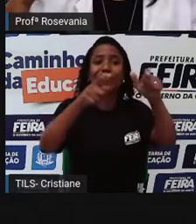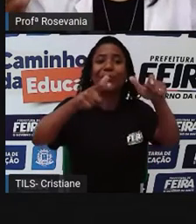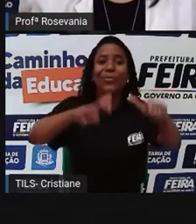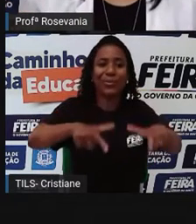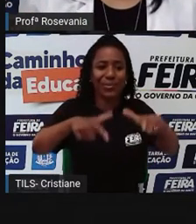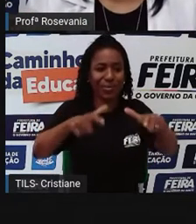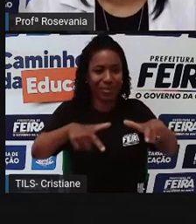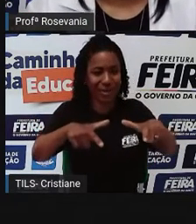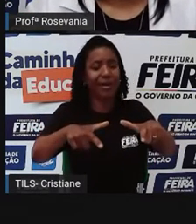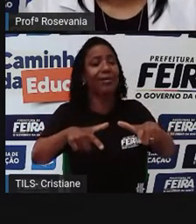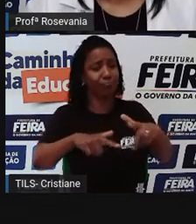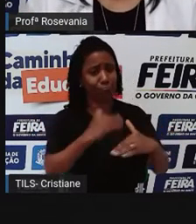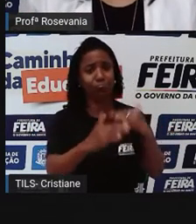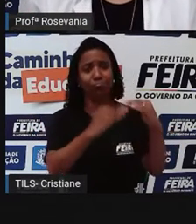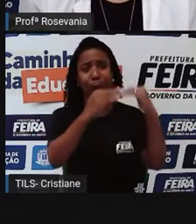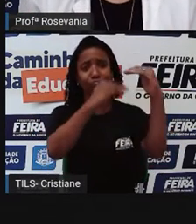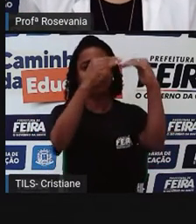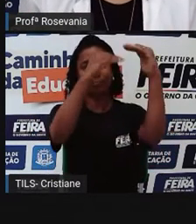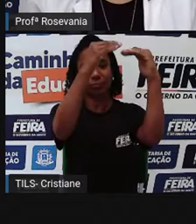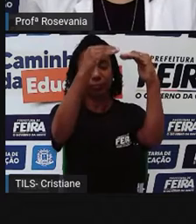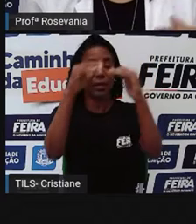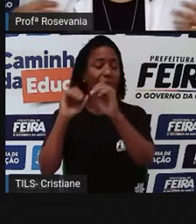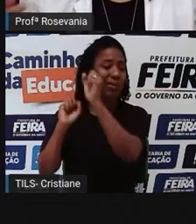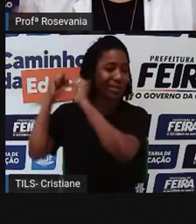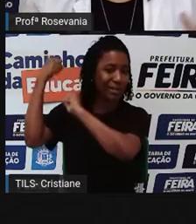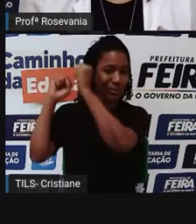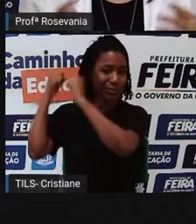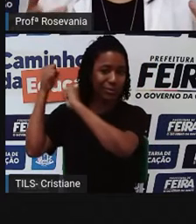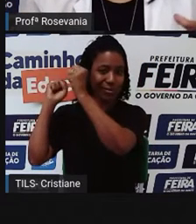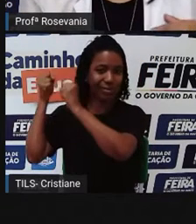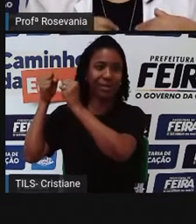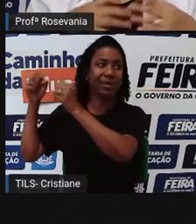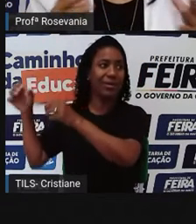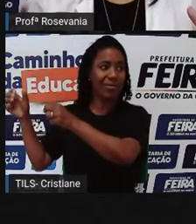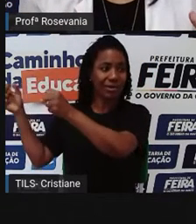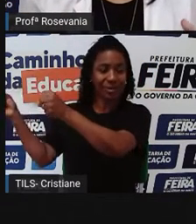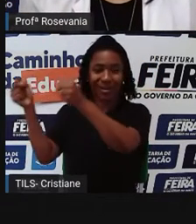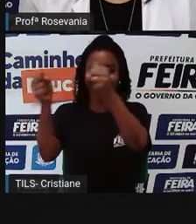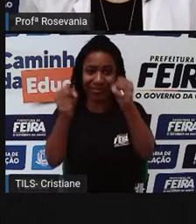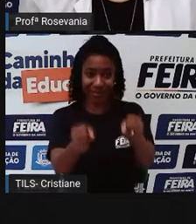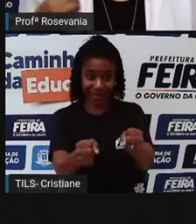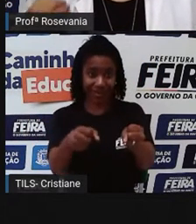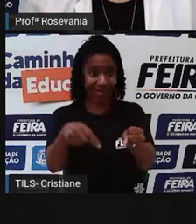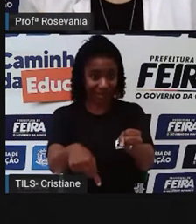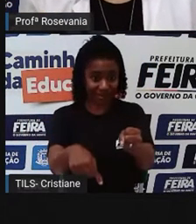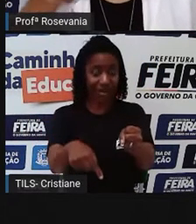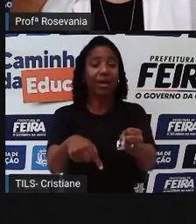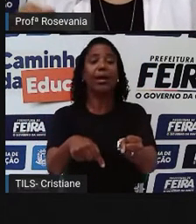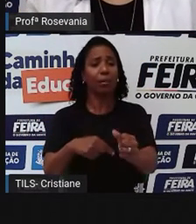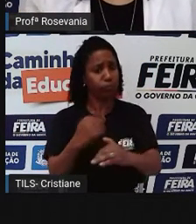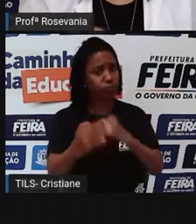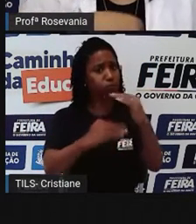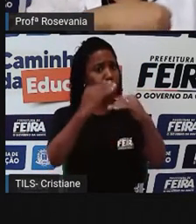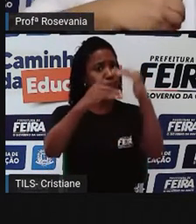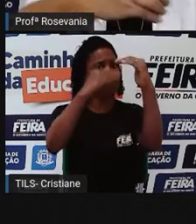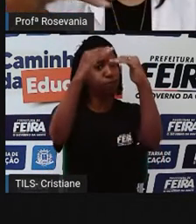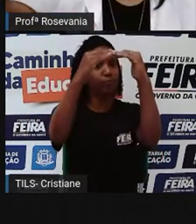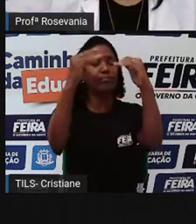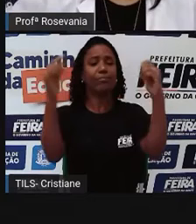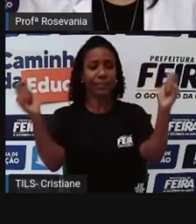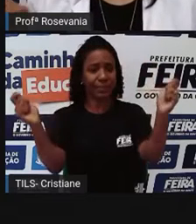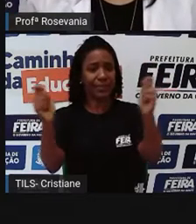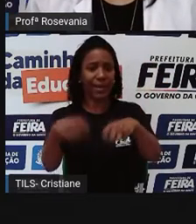indústria, quando ela se instala, seja ela de que tipo for, ela exige uma série de